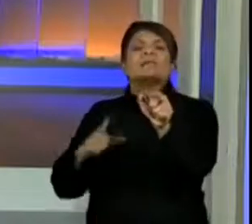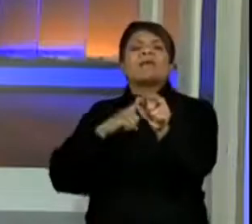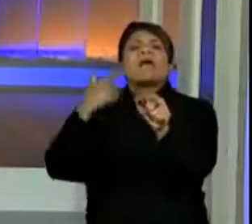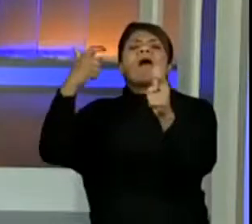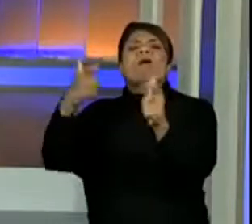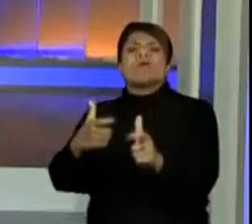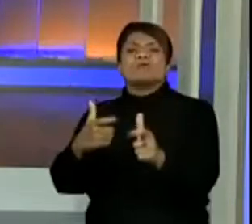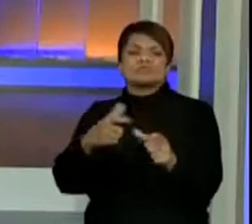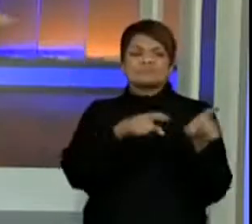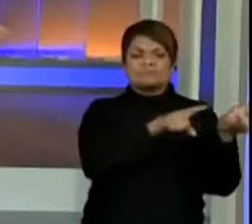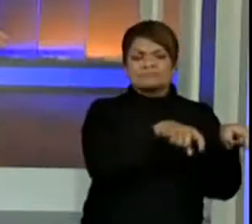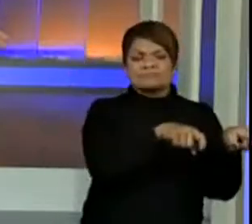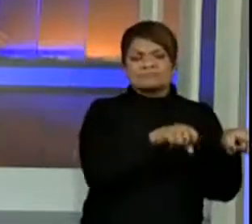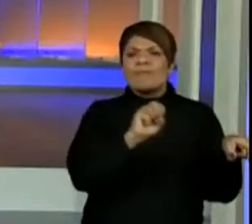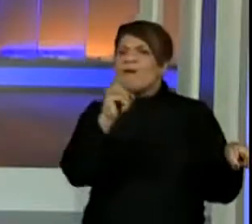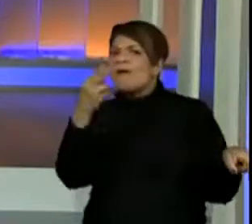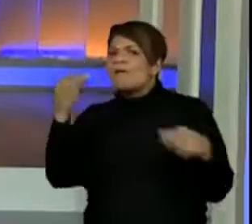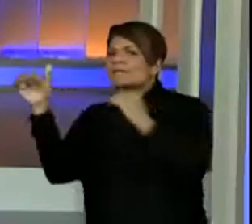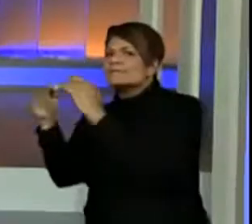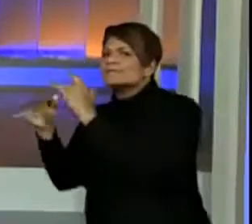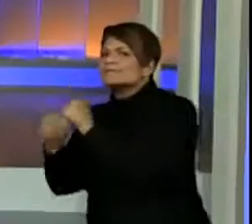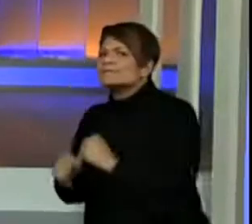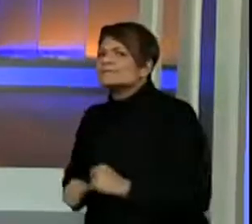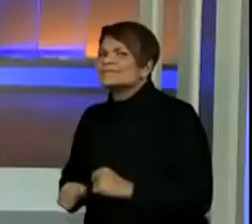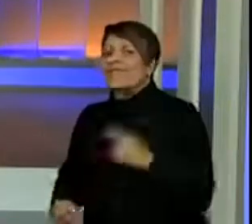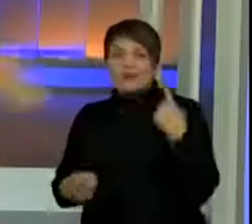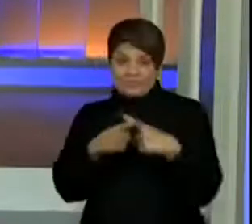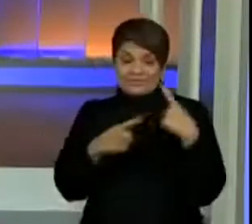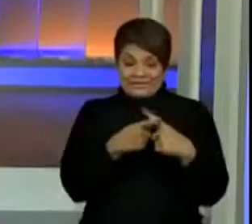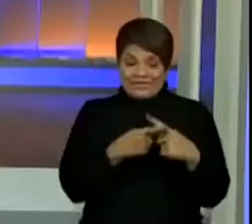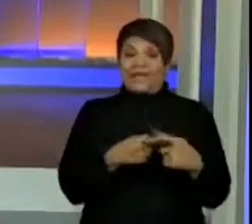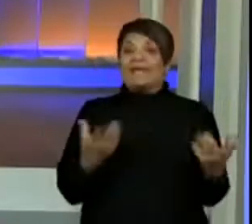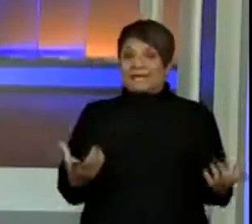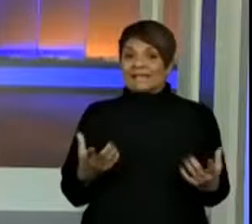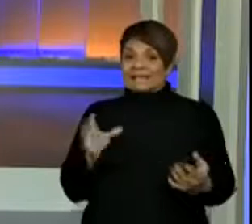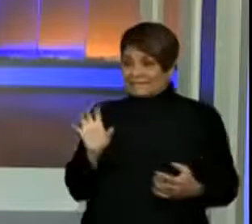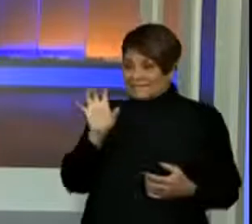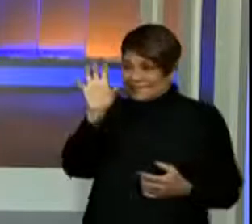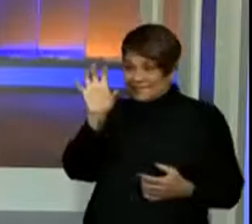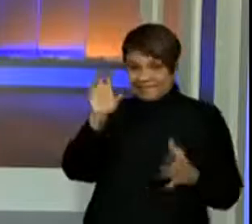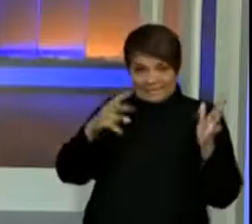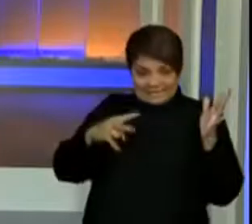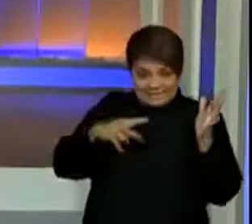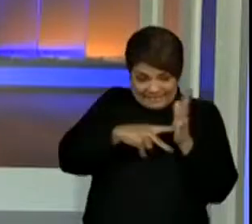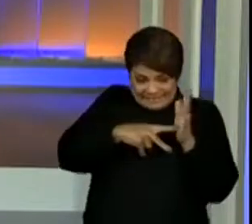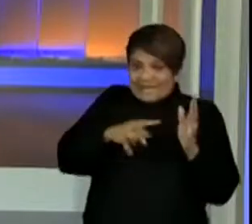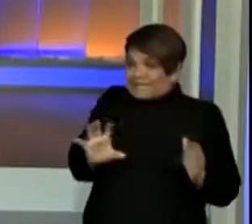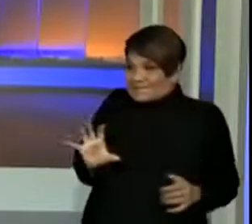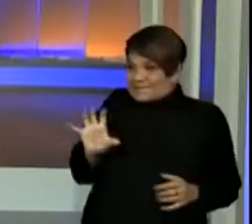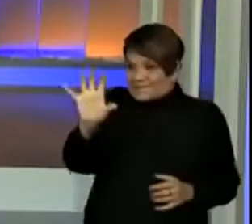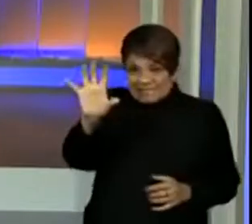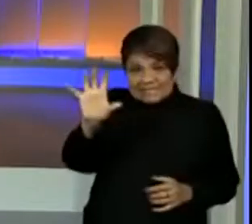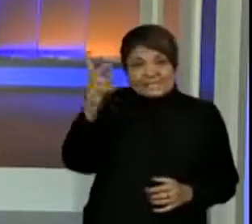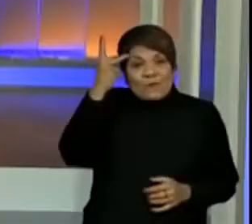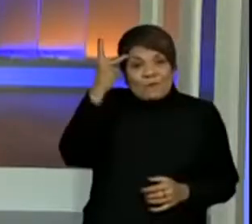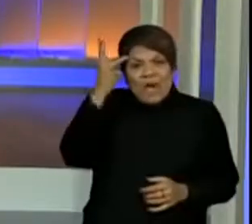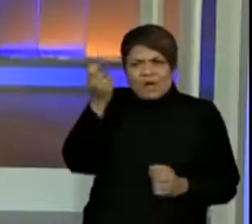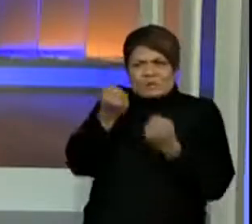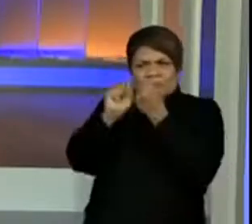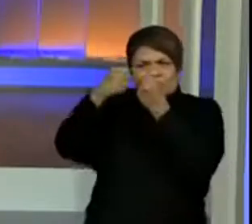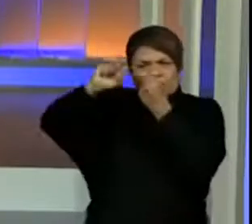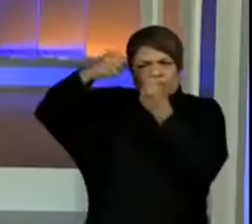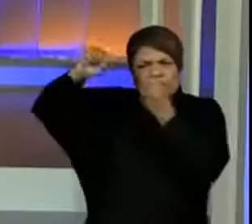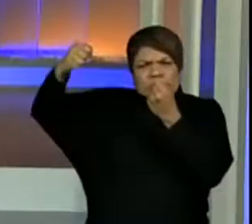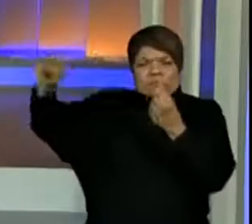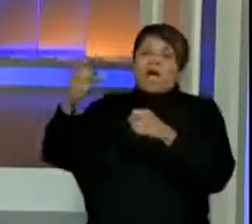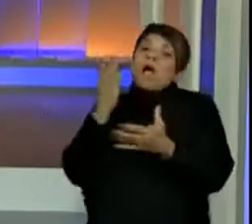cidade? Porque o estado de São Paulo é muito grande e nós temos escolas também que estão na zona